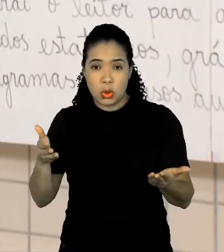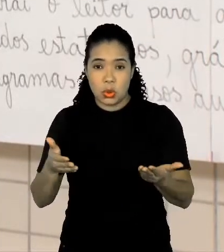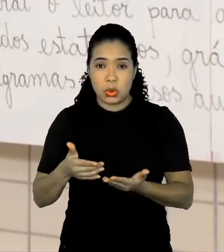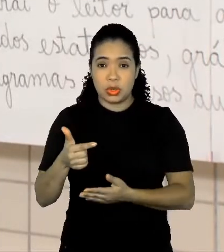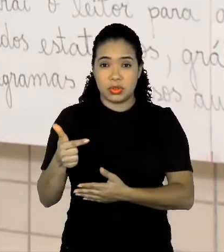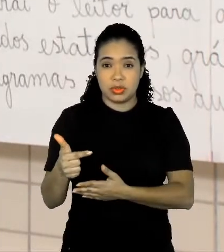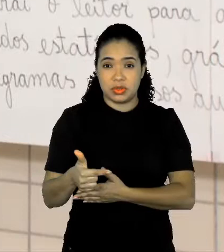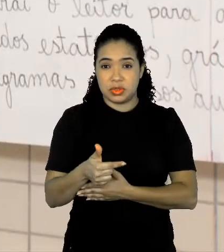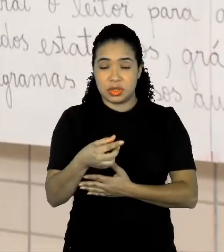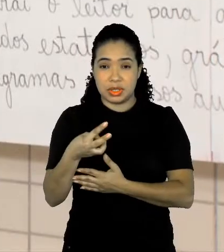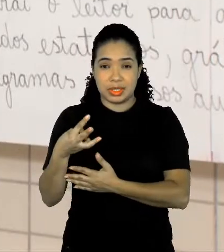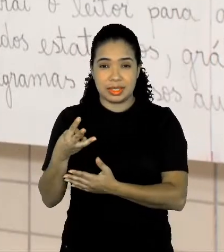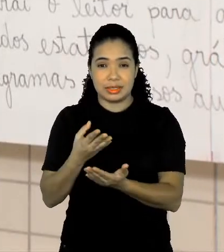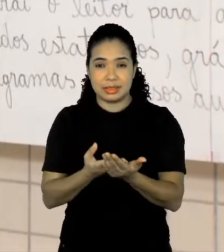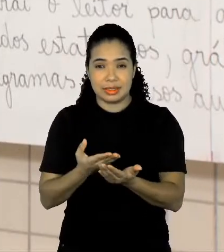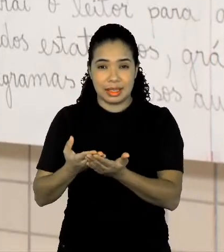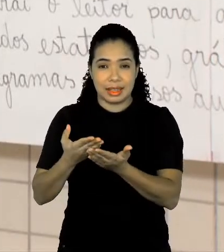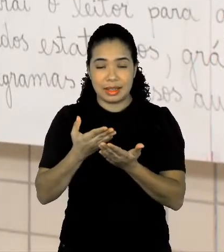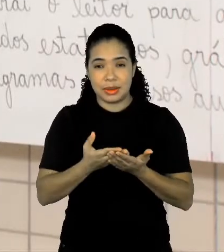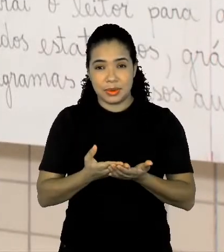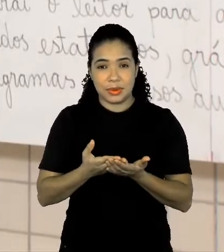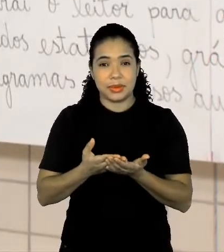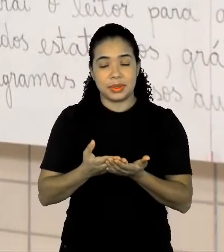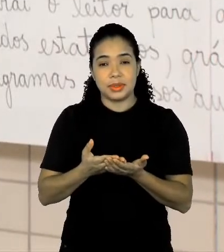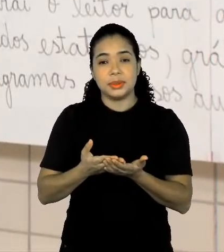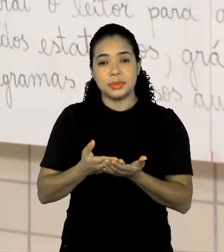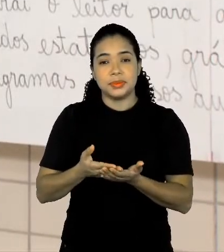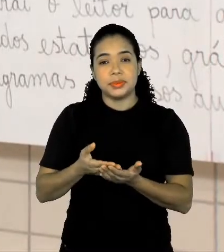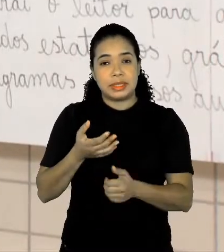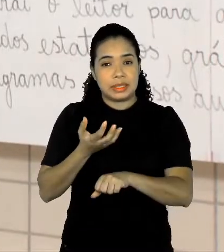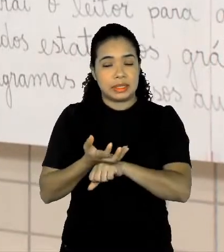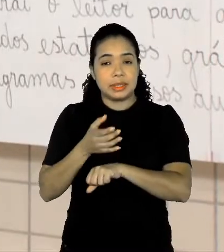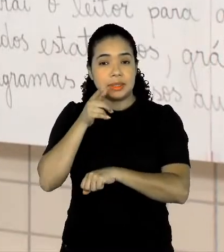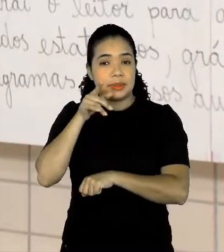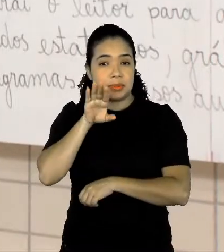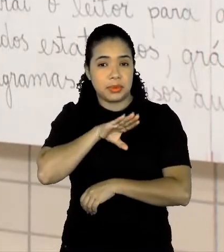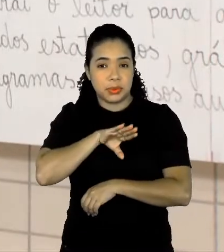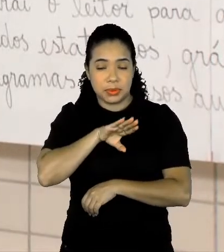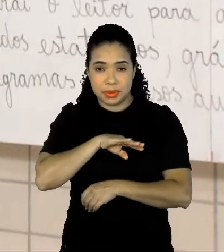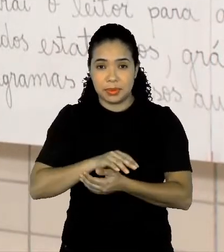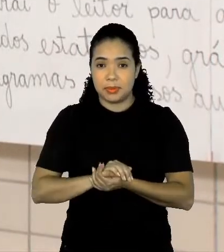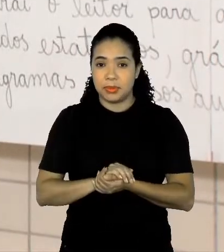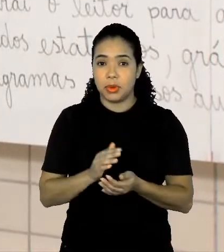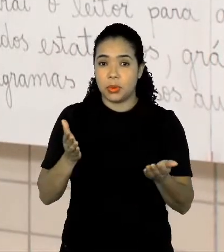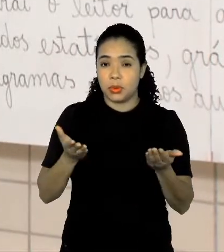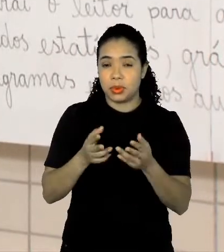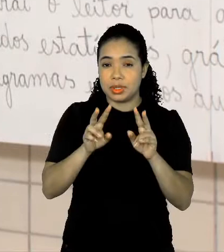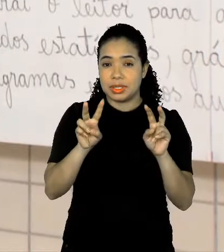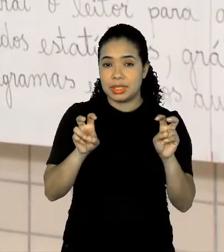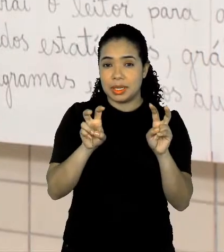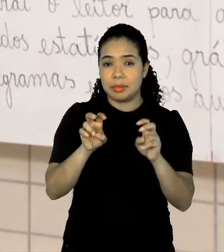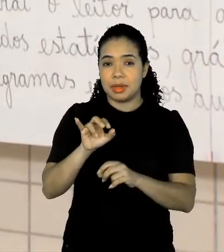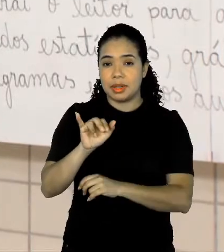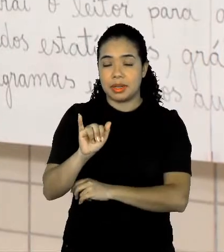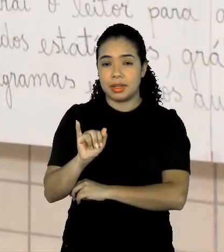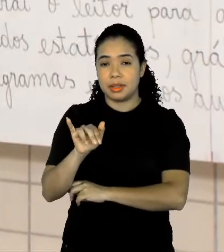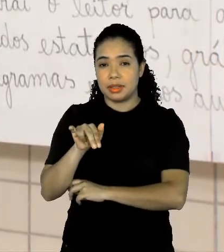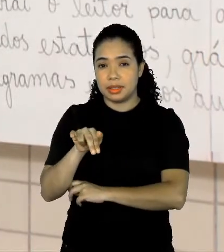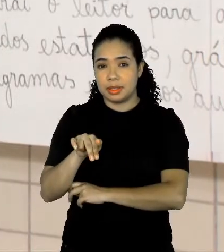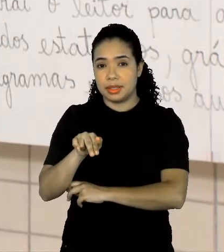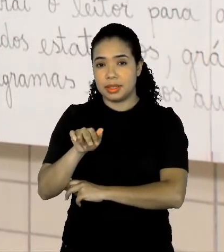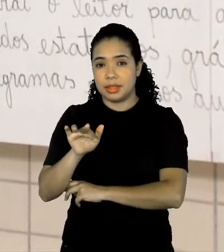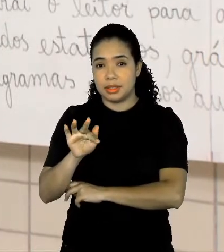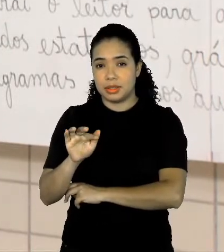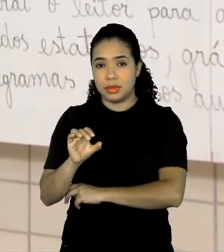vigésima terceira aula de língua portuguesa. Hoje nós vamos estudar sobre o infográfico, sobre a linguagem